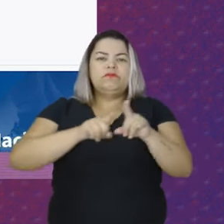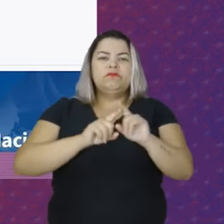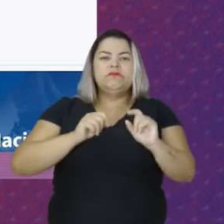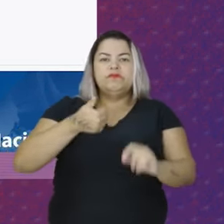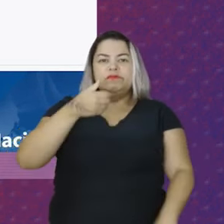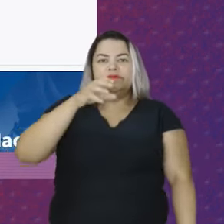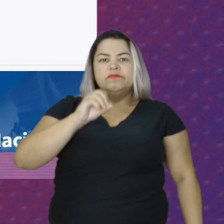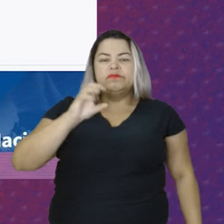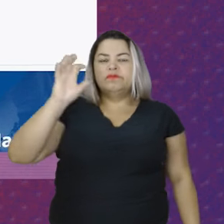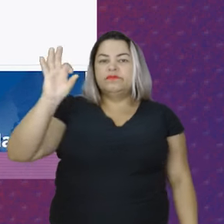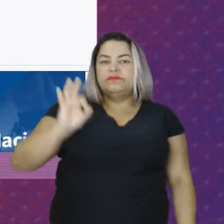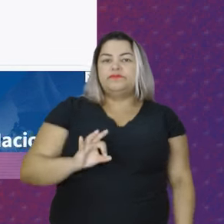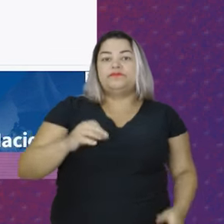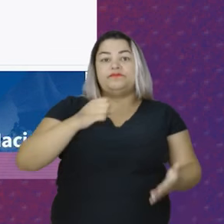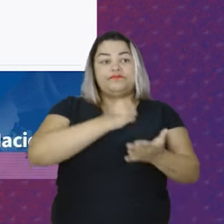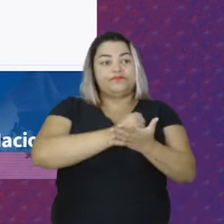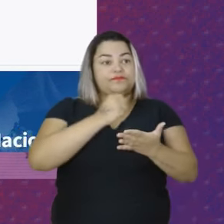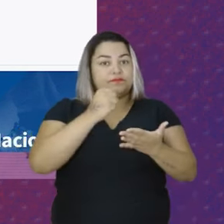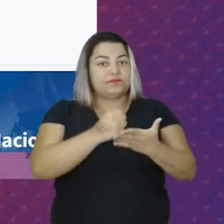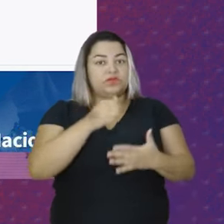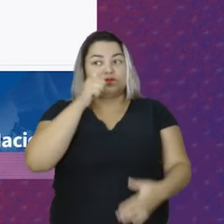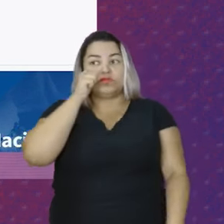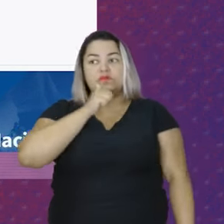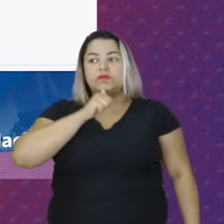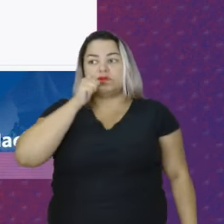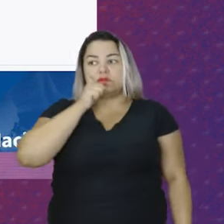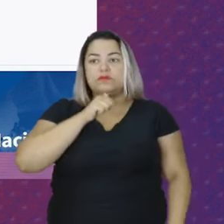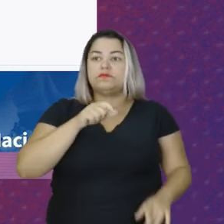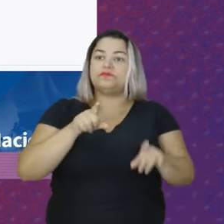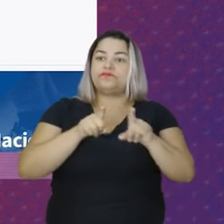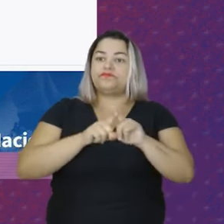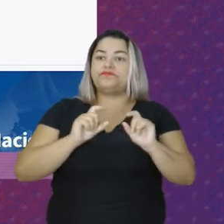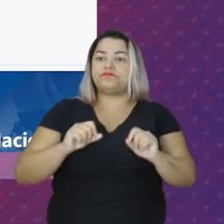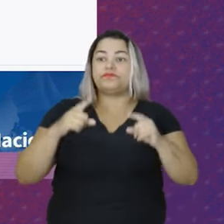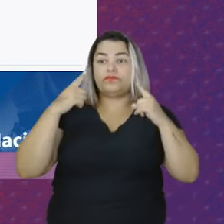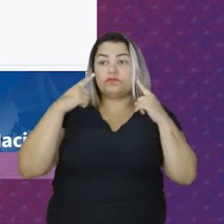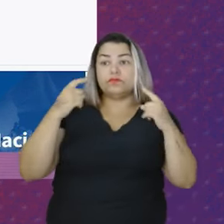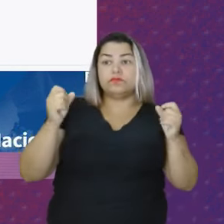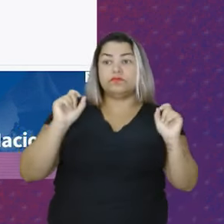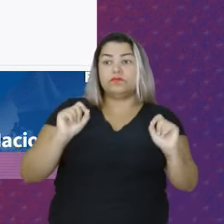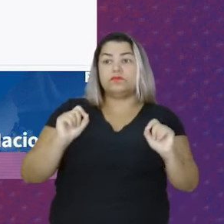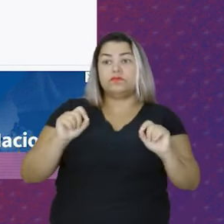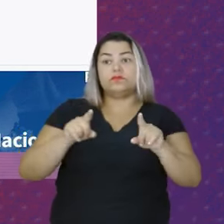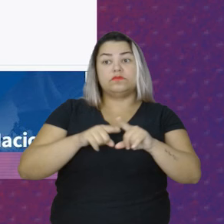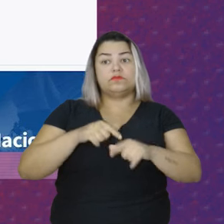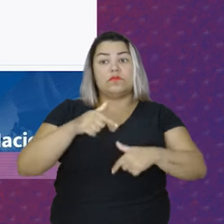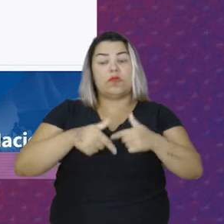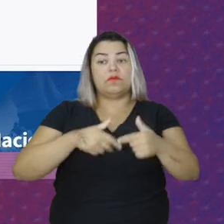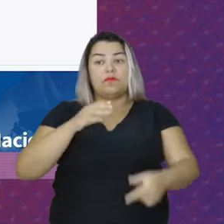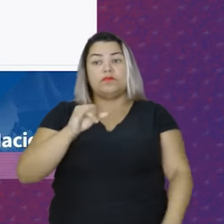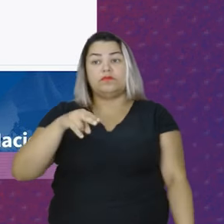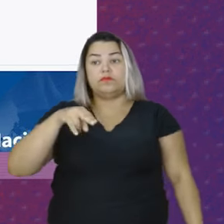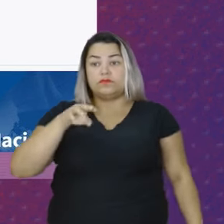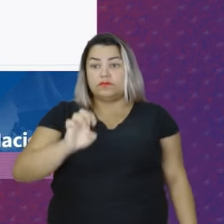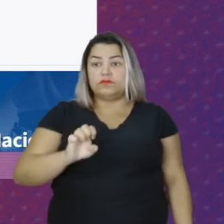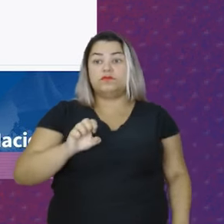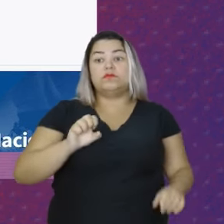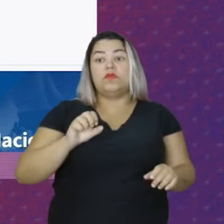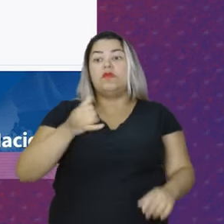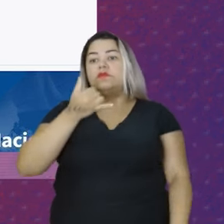10% de contratação de mulheres em situação de violência Nas vagas do CINE, do Sistema